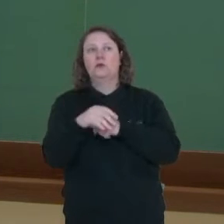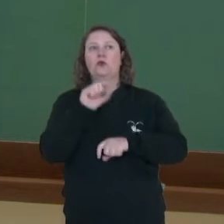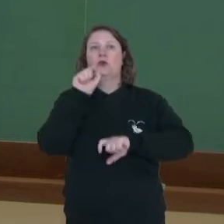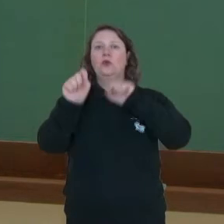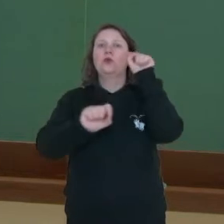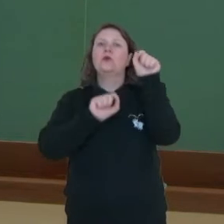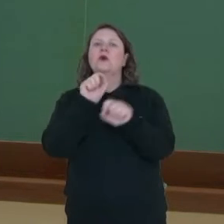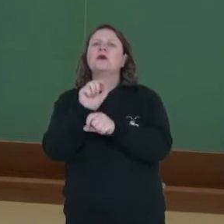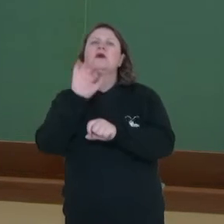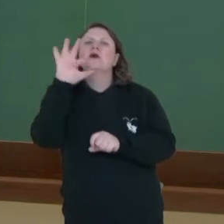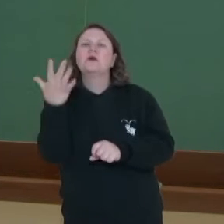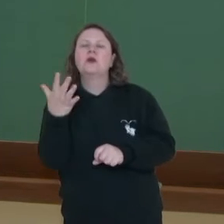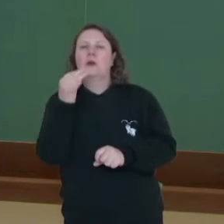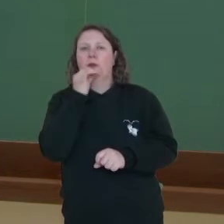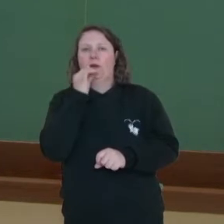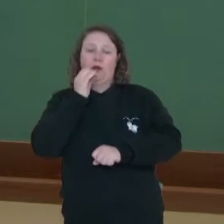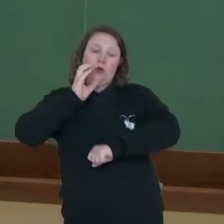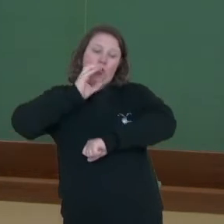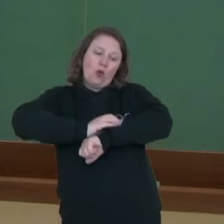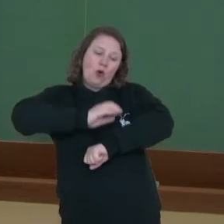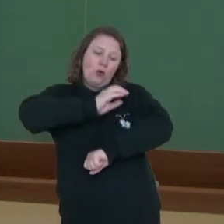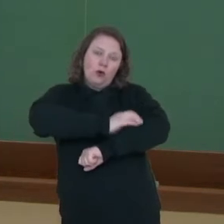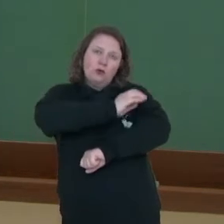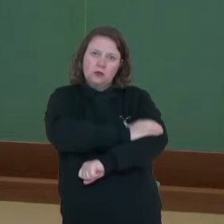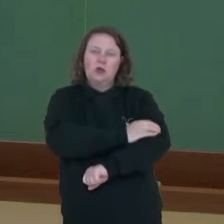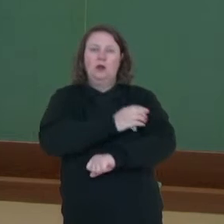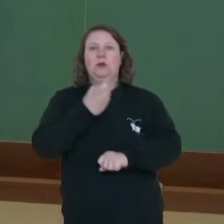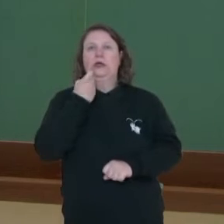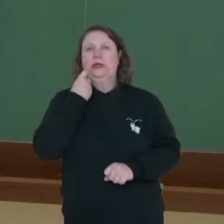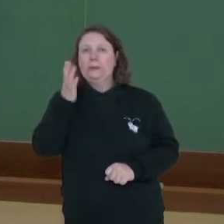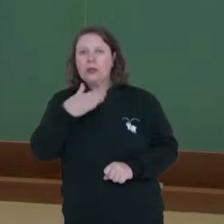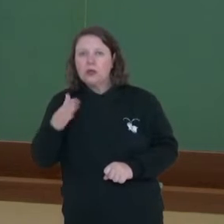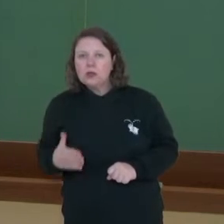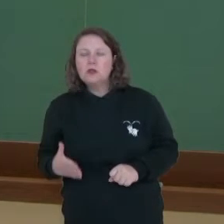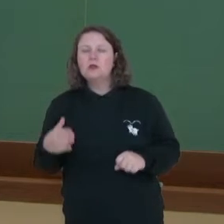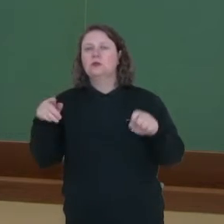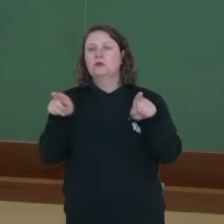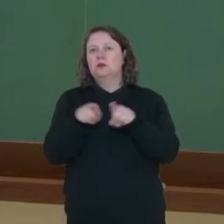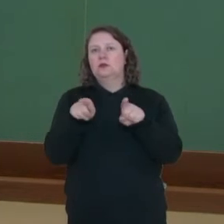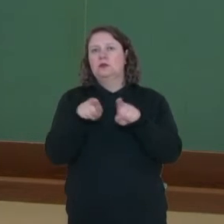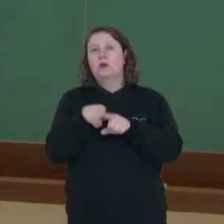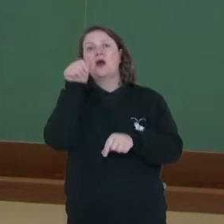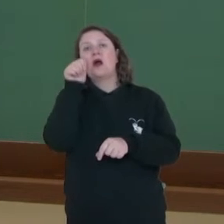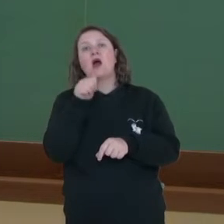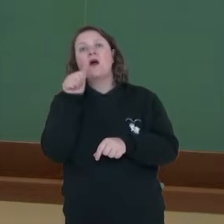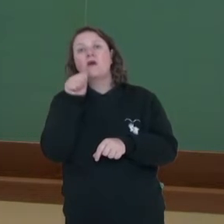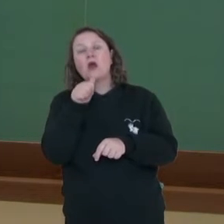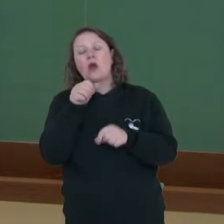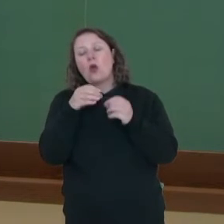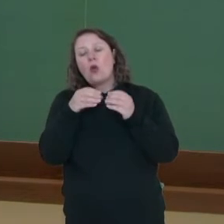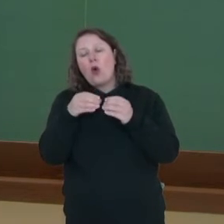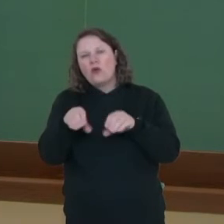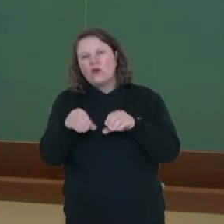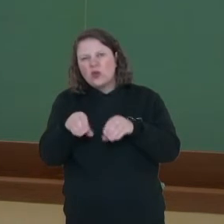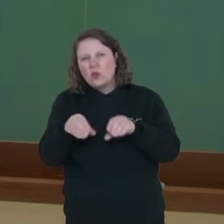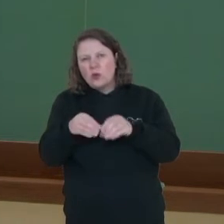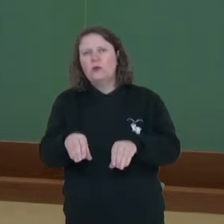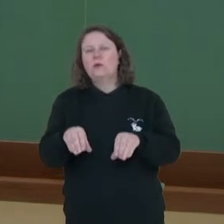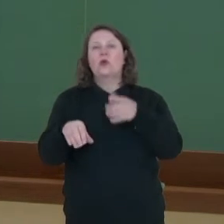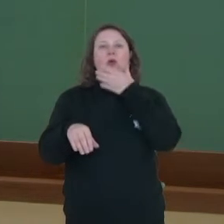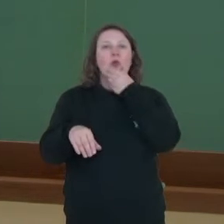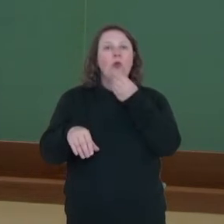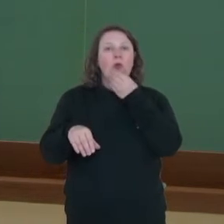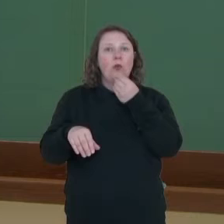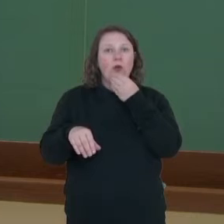acontece, por exemplo, nos sapos, em peixes. A fêmea produz os gametas femininos e o macho